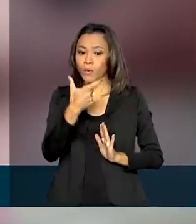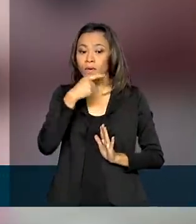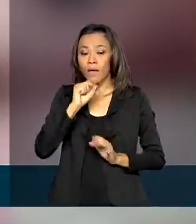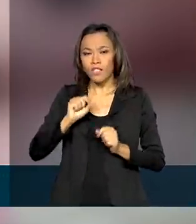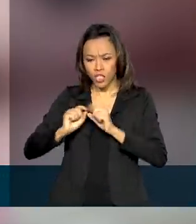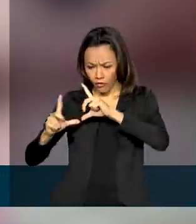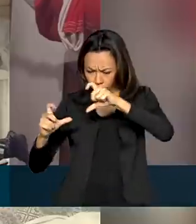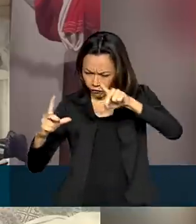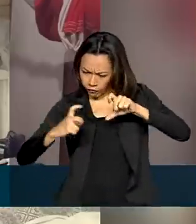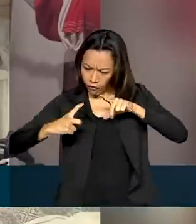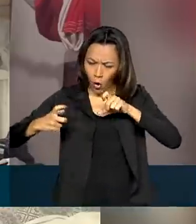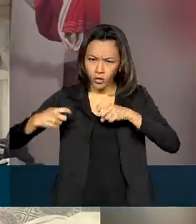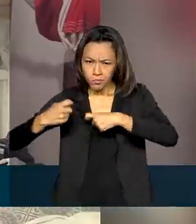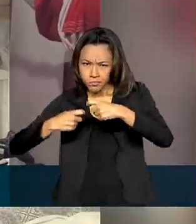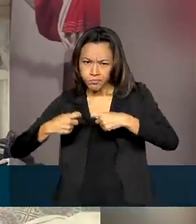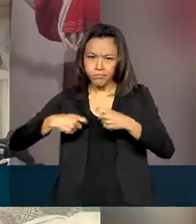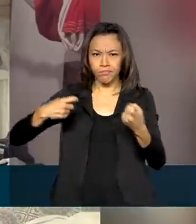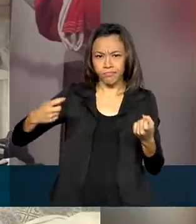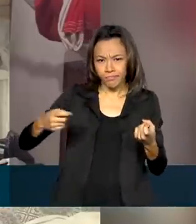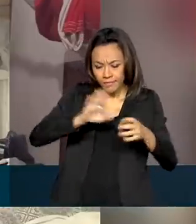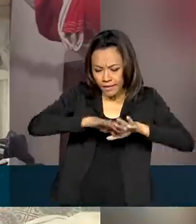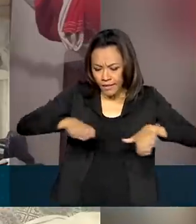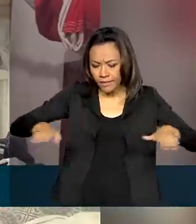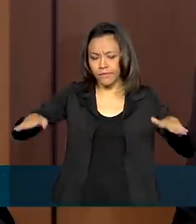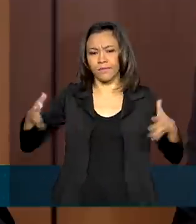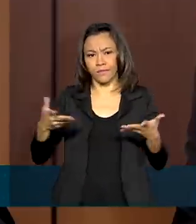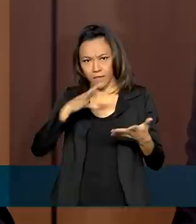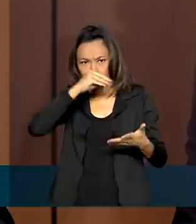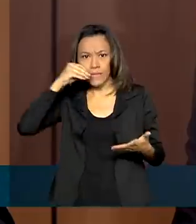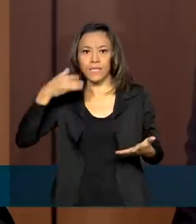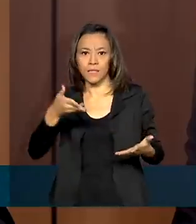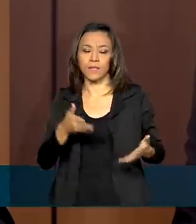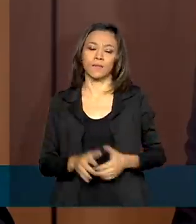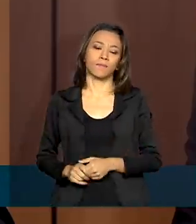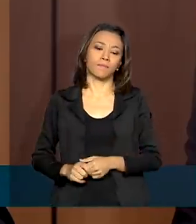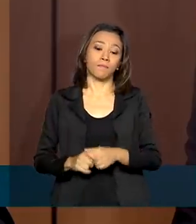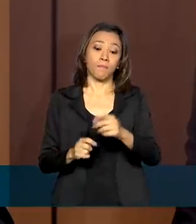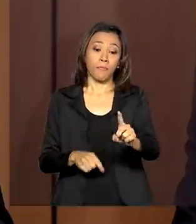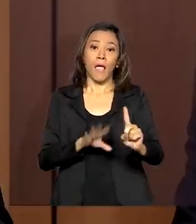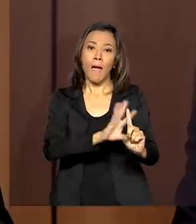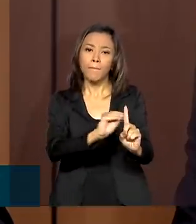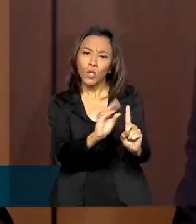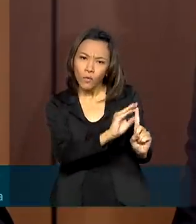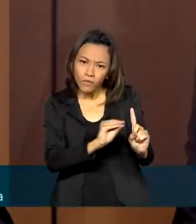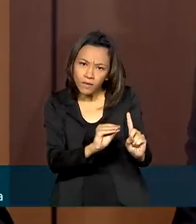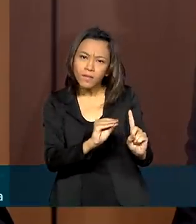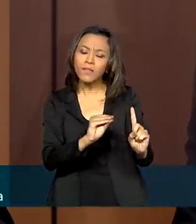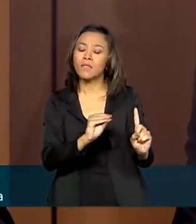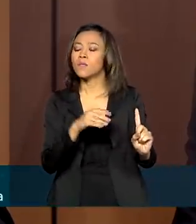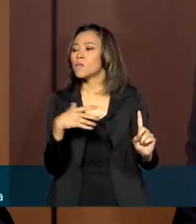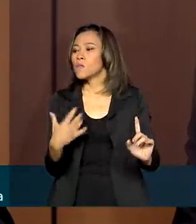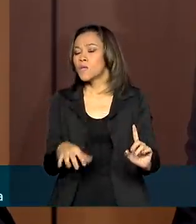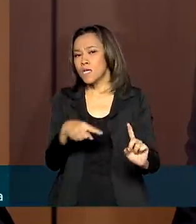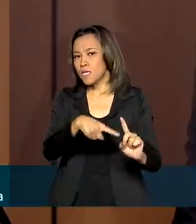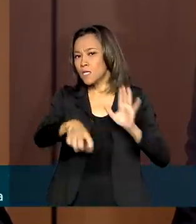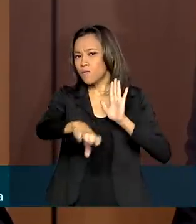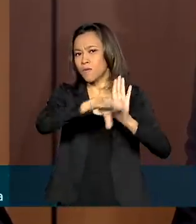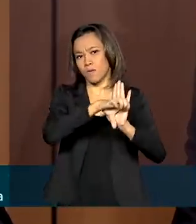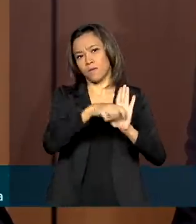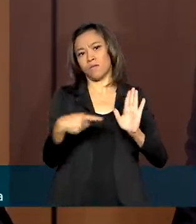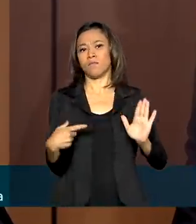conteúdo relacionado aos crimes de exploração sexual. A pedofilia é um dos crimes que são